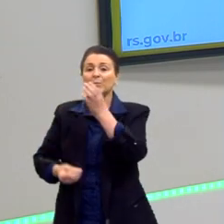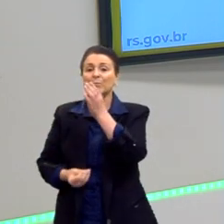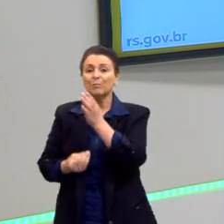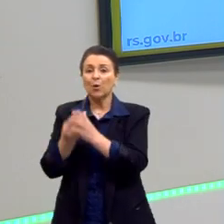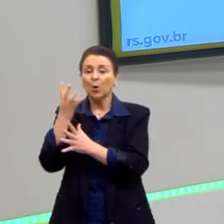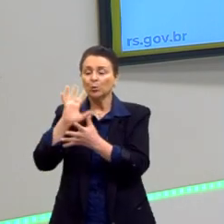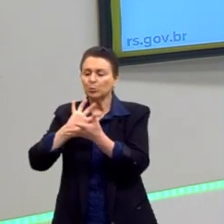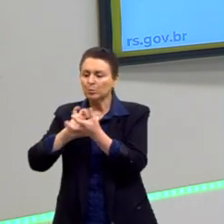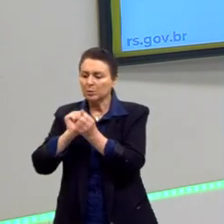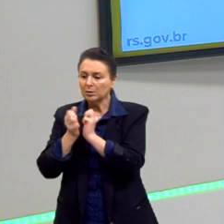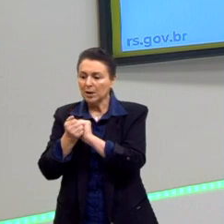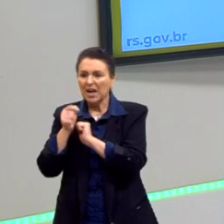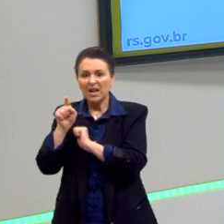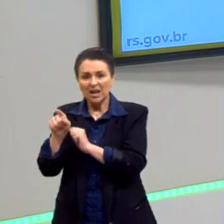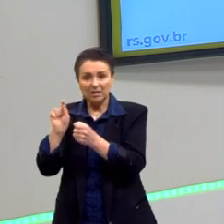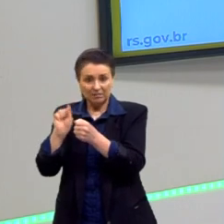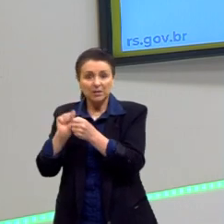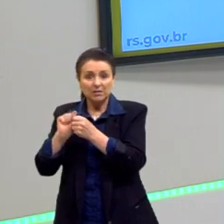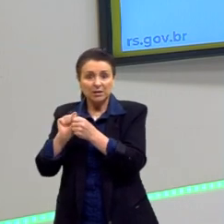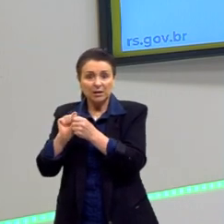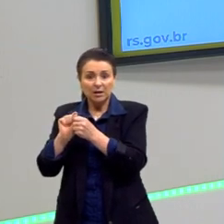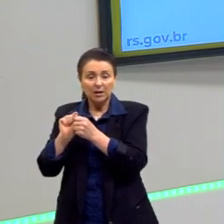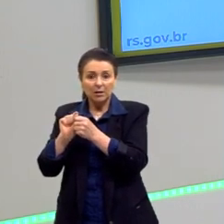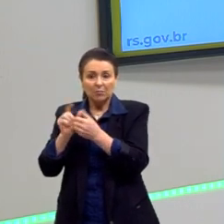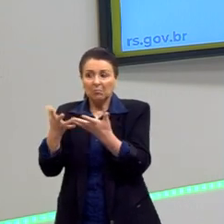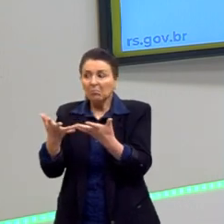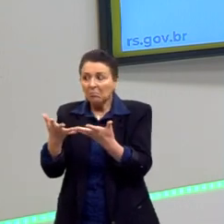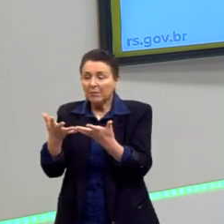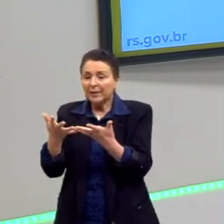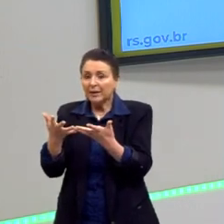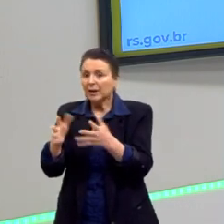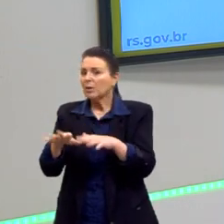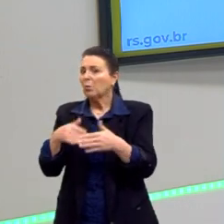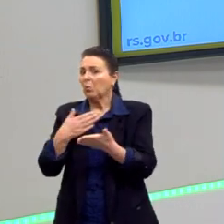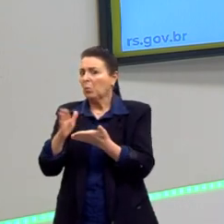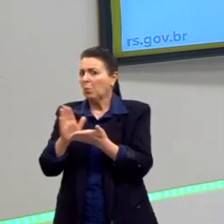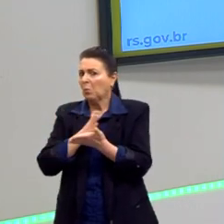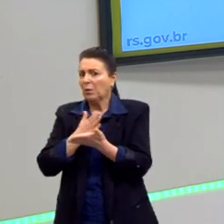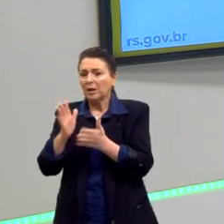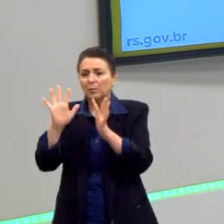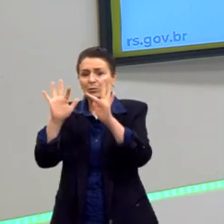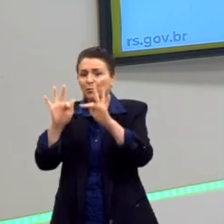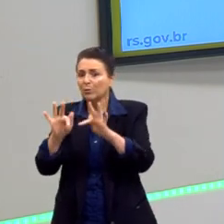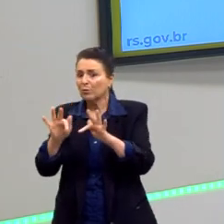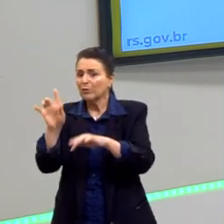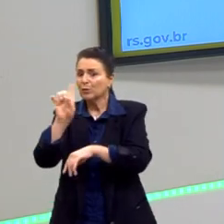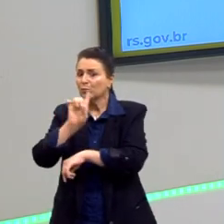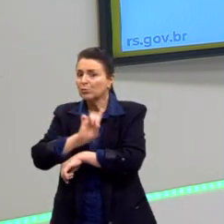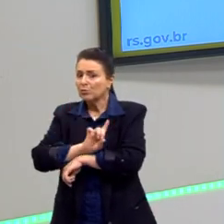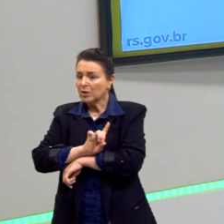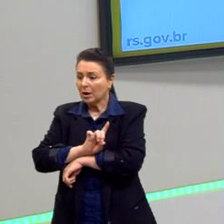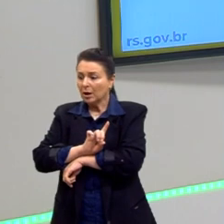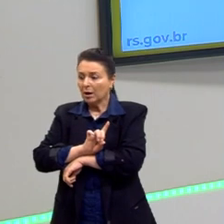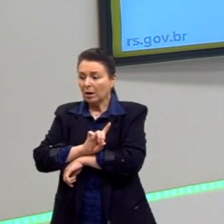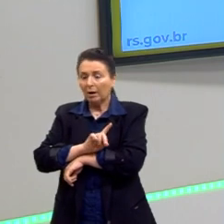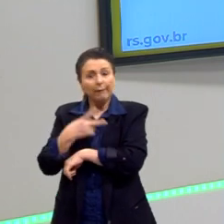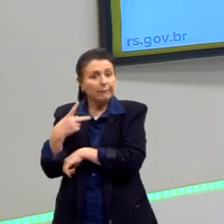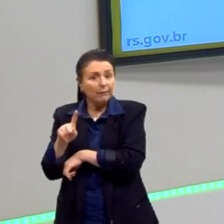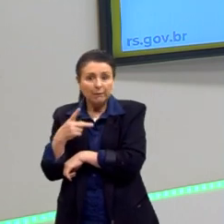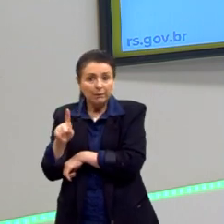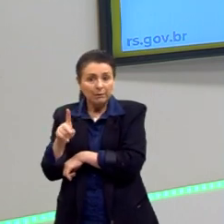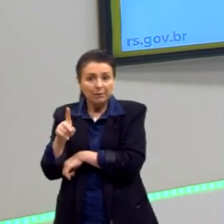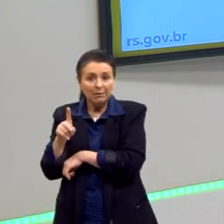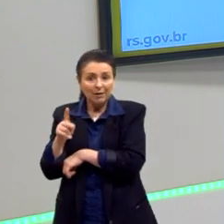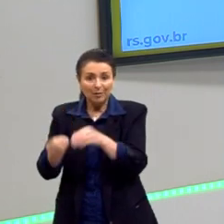o seu produto, mas sei lá o produto que o artesão faz, no final do dia, ele tem aquele produto que ele fez para vender.